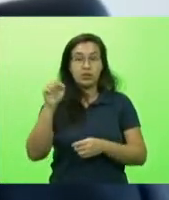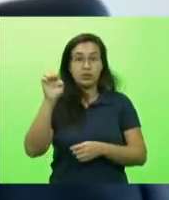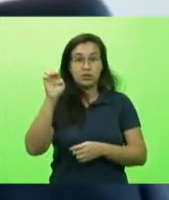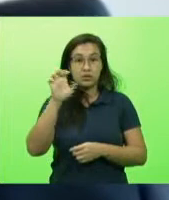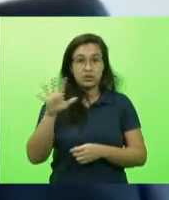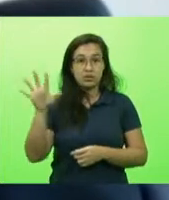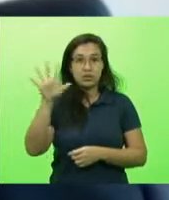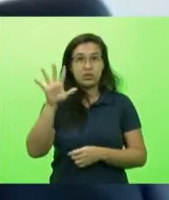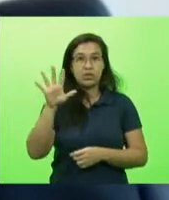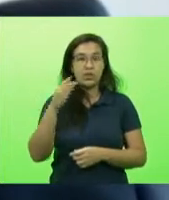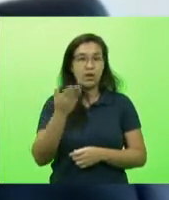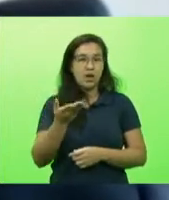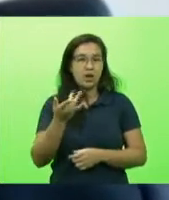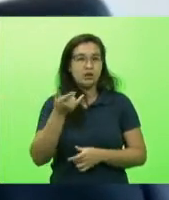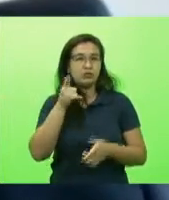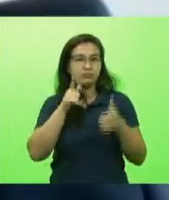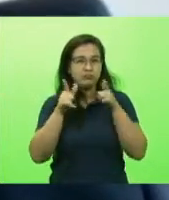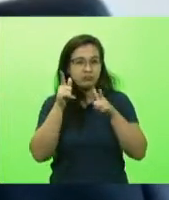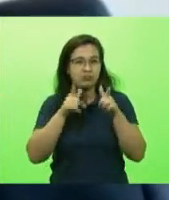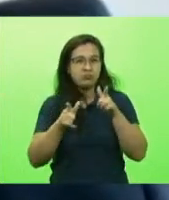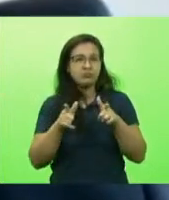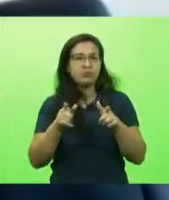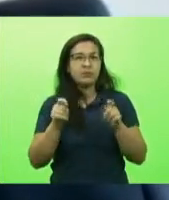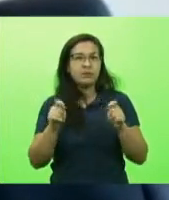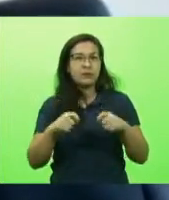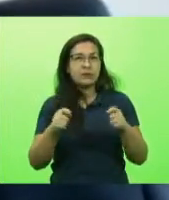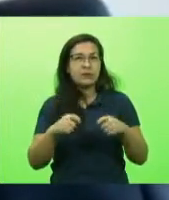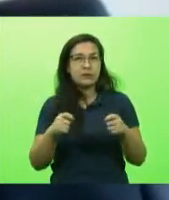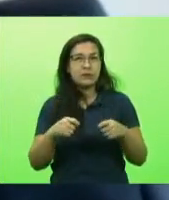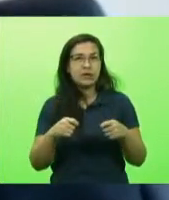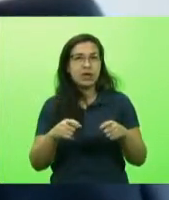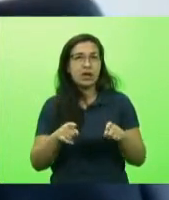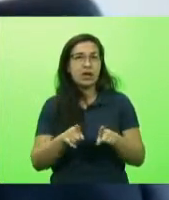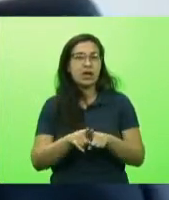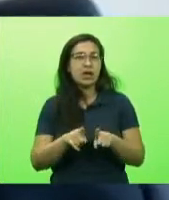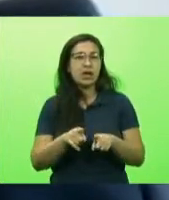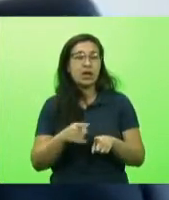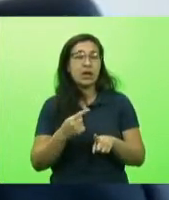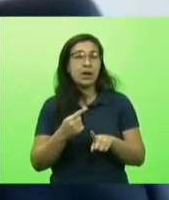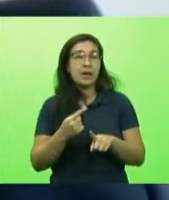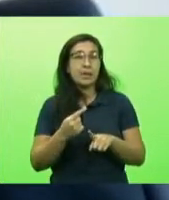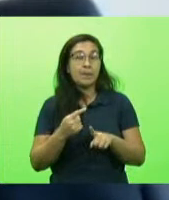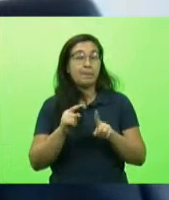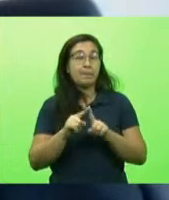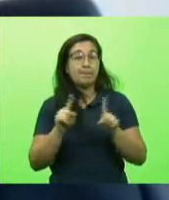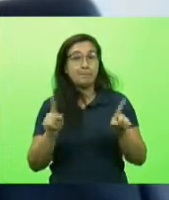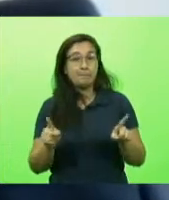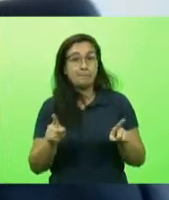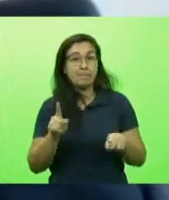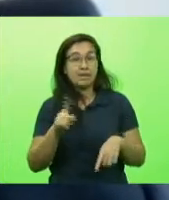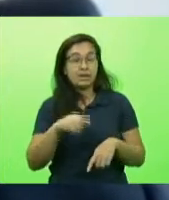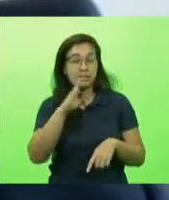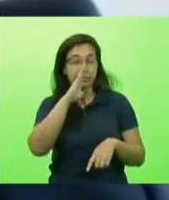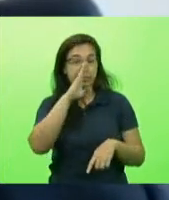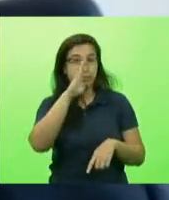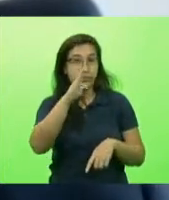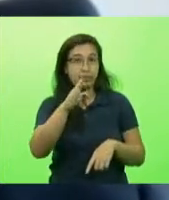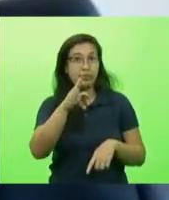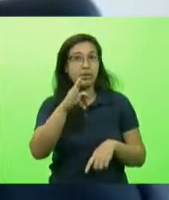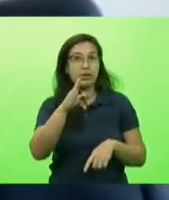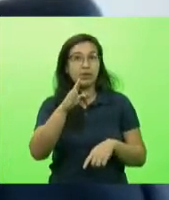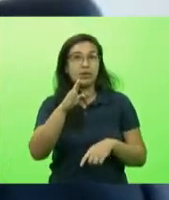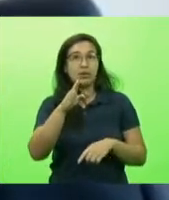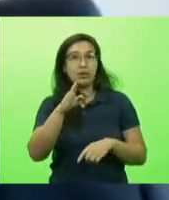vantagem em relação aos latinos aos países latinos mas há uma priorização de